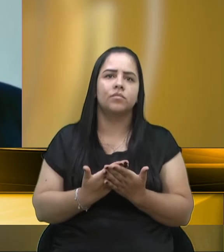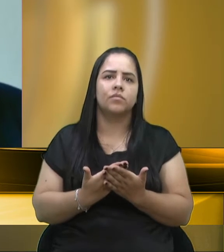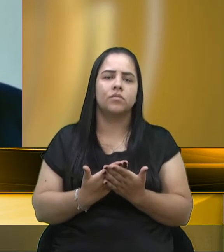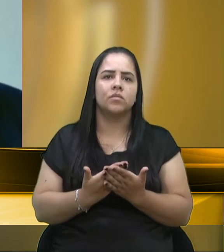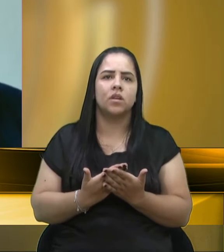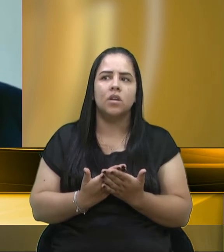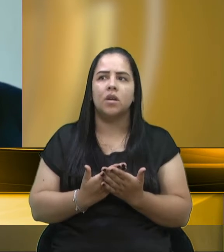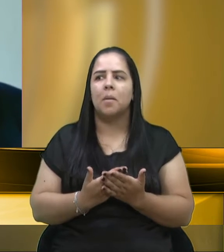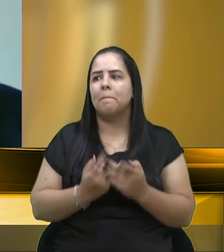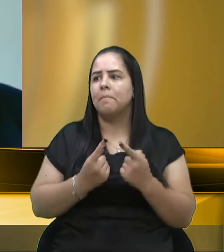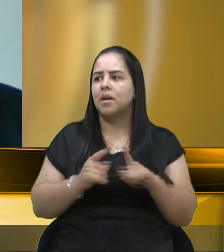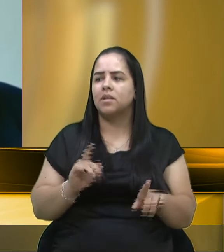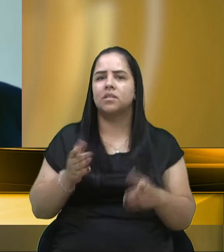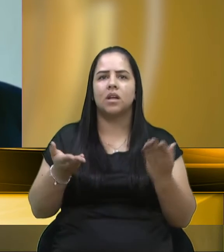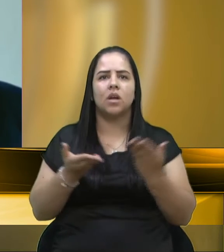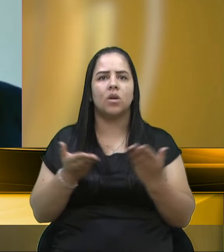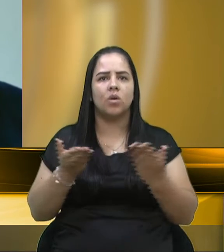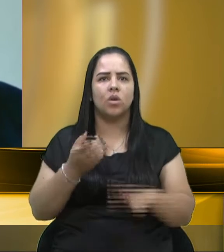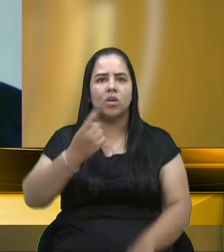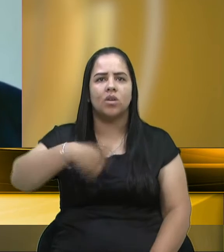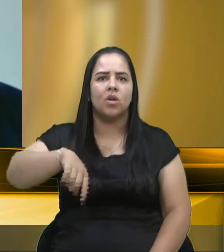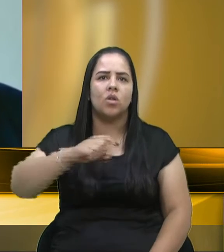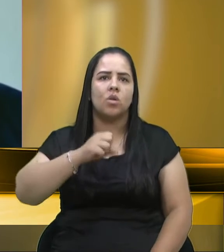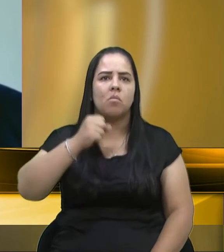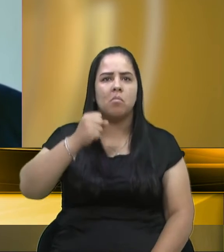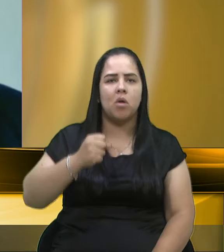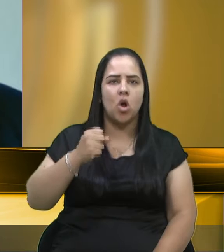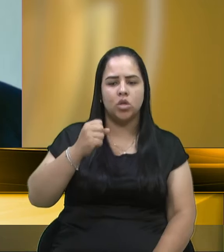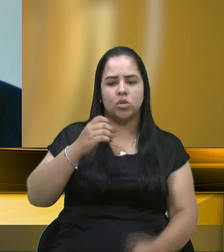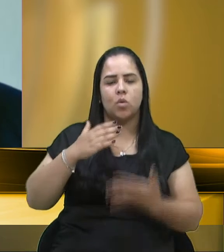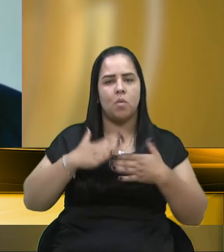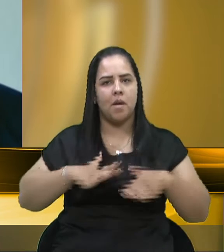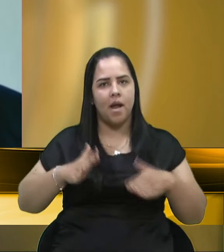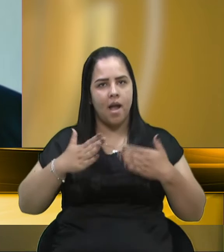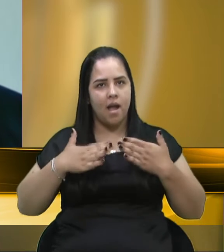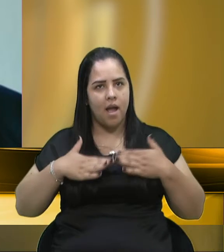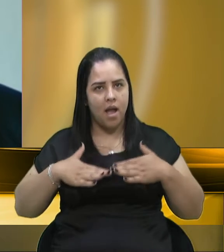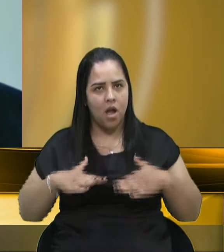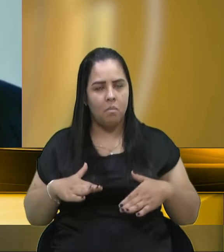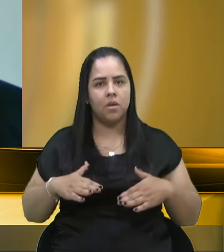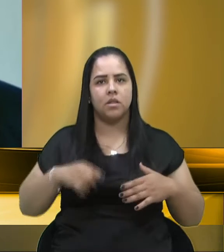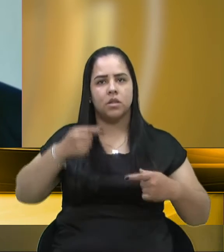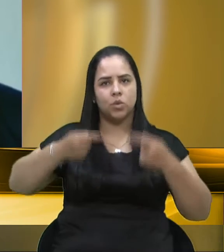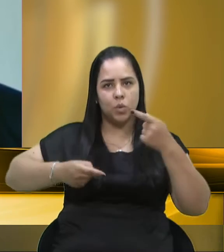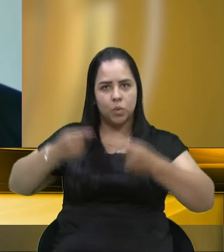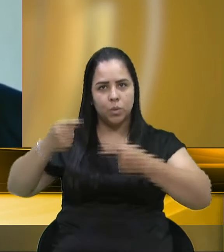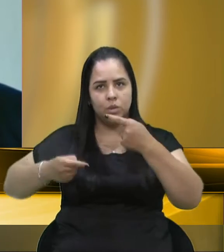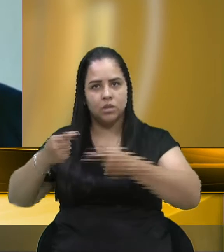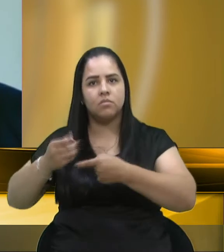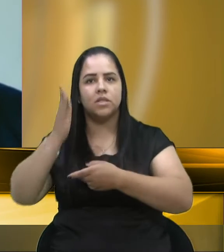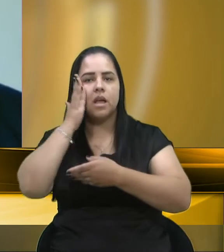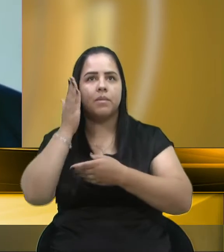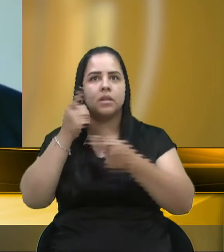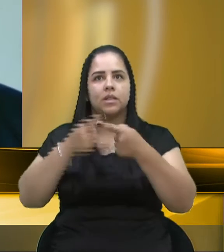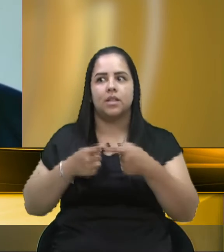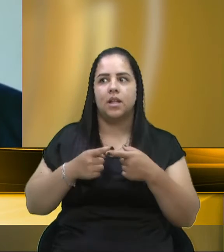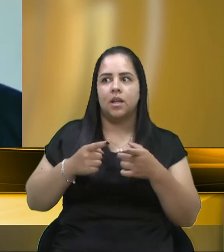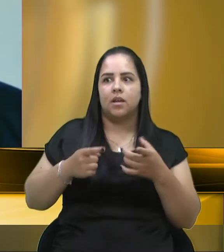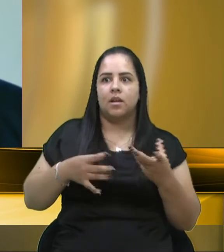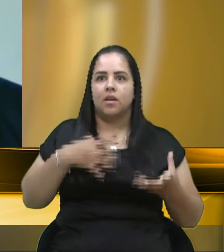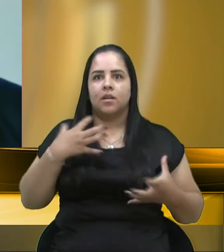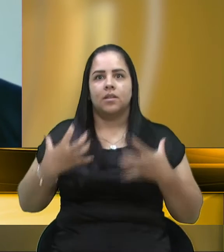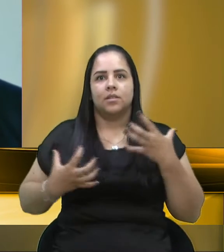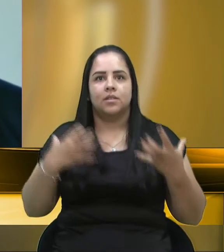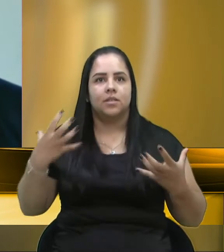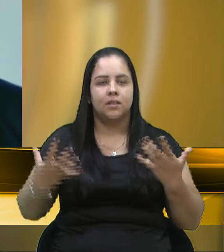Agora, acho que nós podemos aqui, vamos se tranquilizar um pouco no debate. Eu sei que, às vezes, fica muito acalorado e tudo mais,